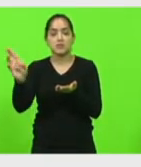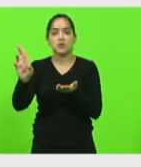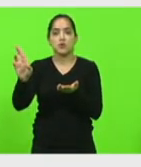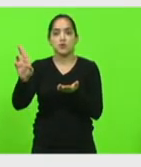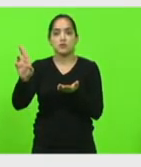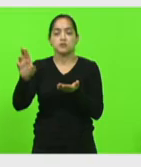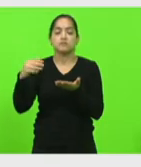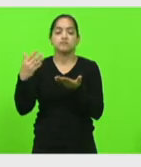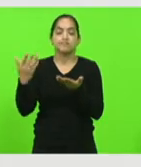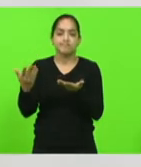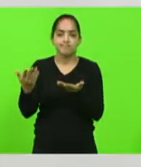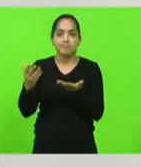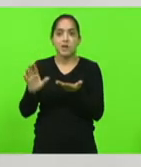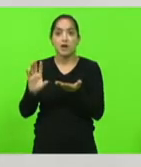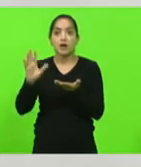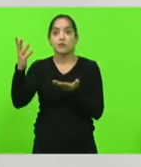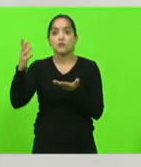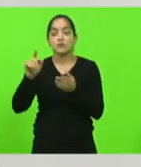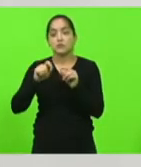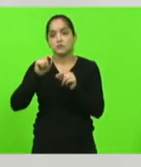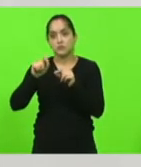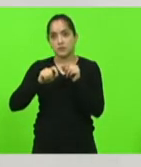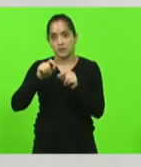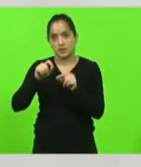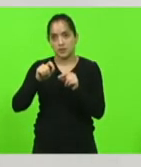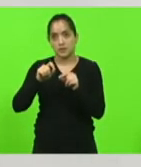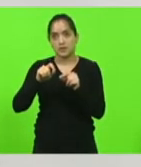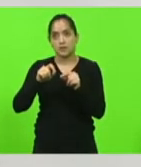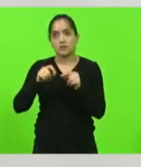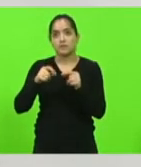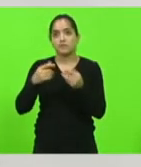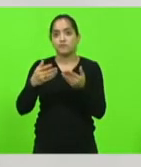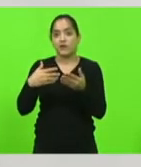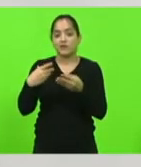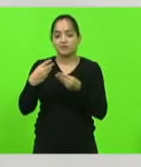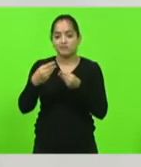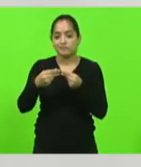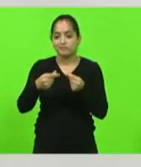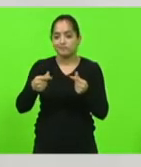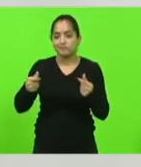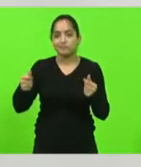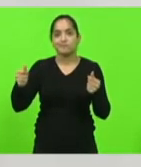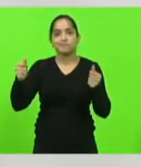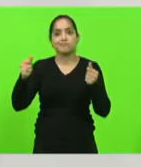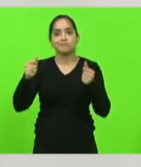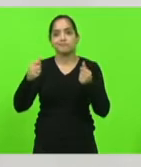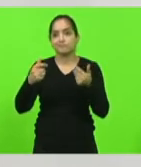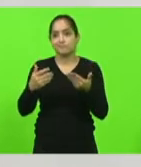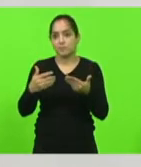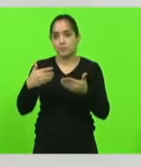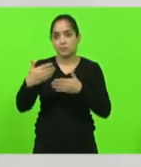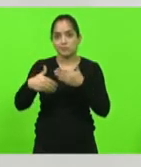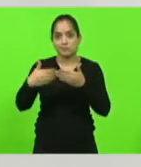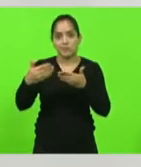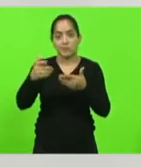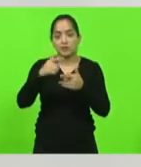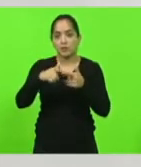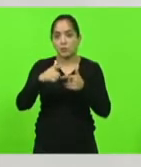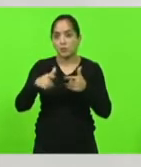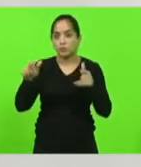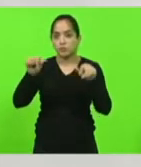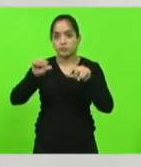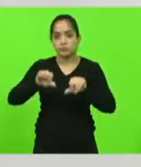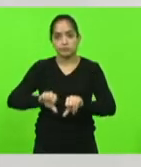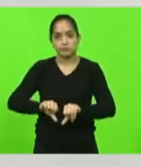bom esse patrimônio está se perdendo ao tempo está se depreciando nós teremos que investir